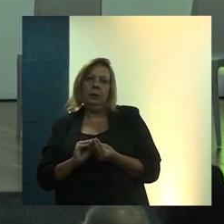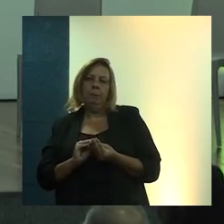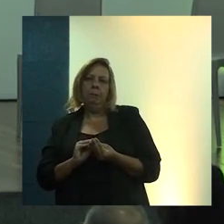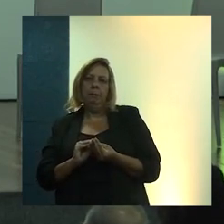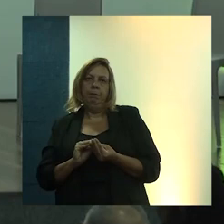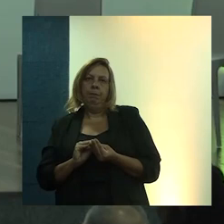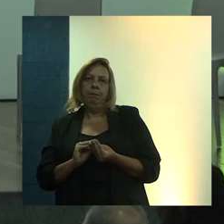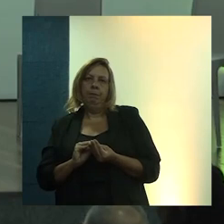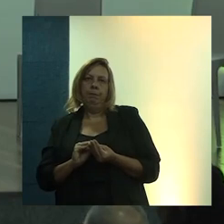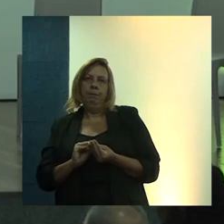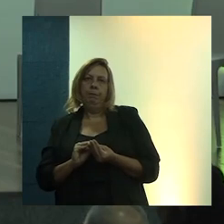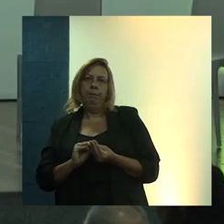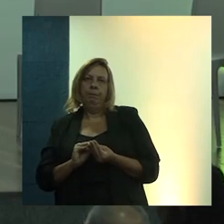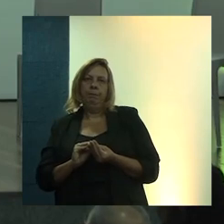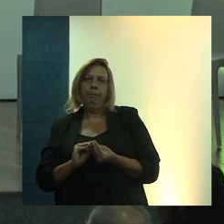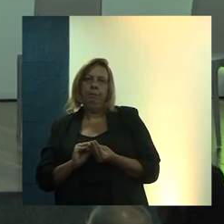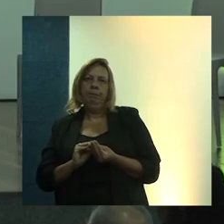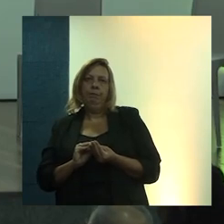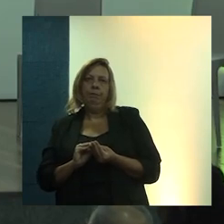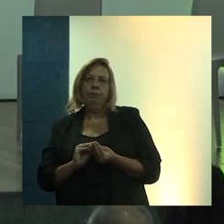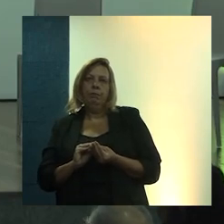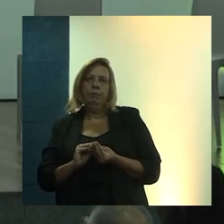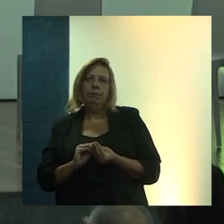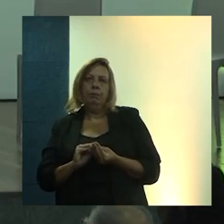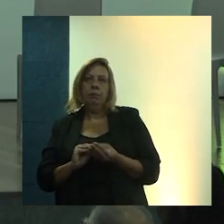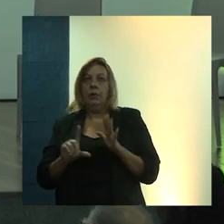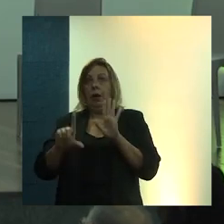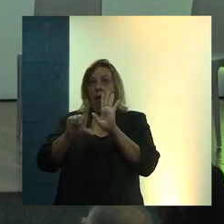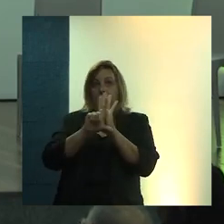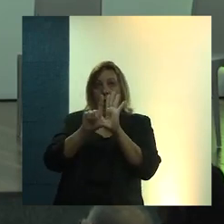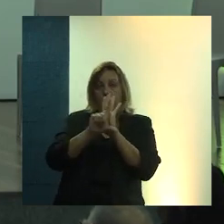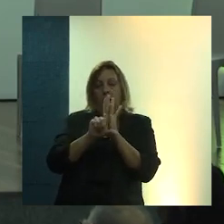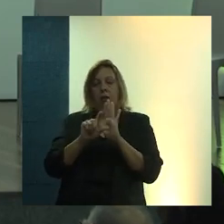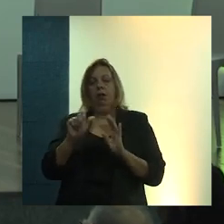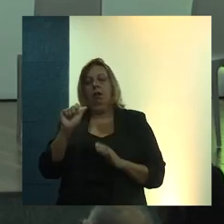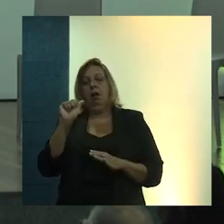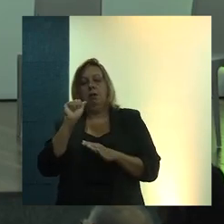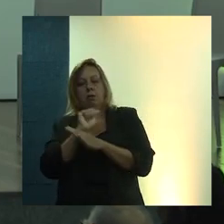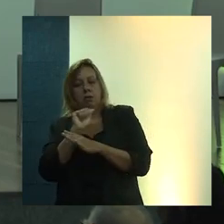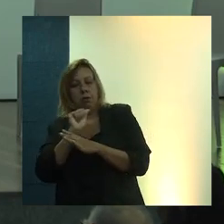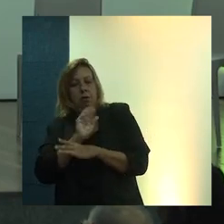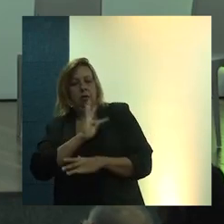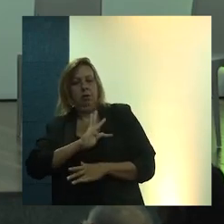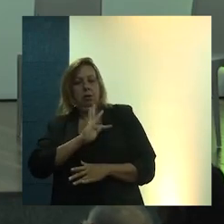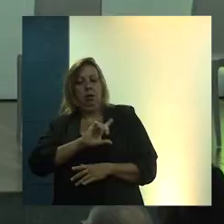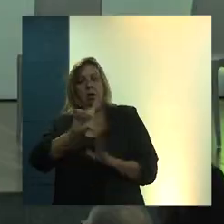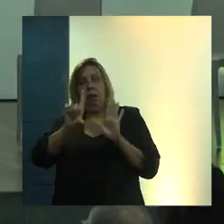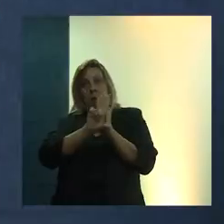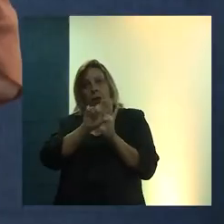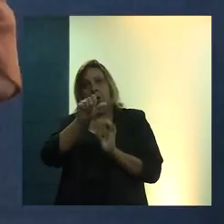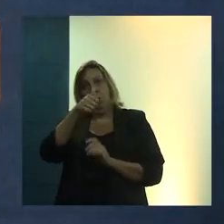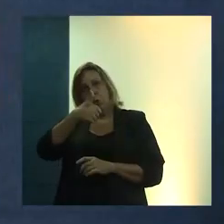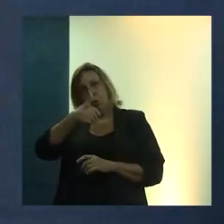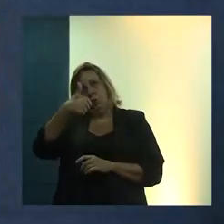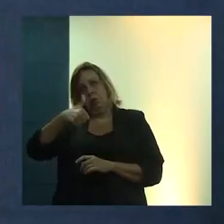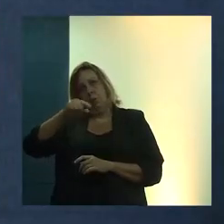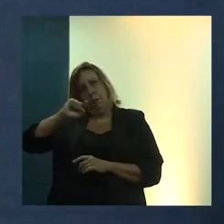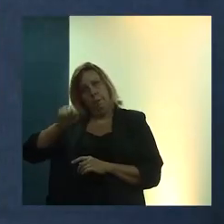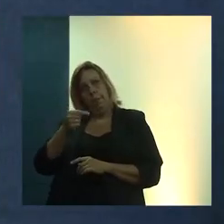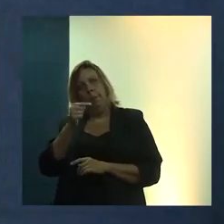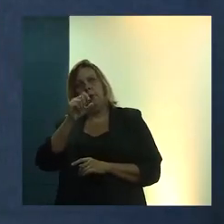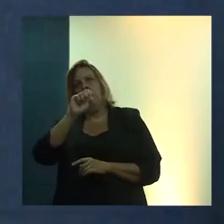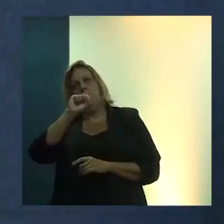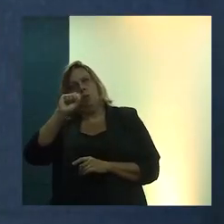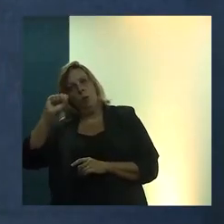Deixa eu passar aqui. Quando a lei de assistência técnica foi aprovada, a lei 11.888, foi aprovada em 2008,